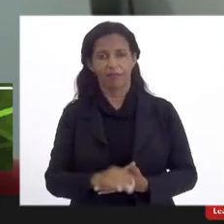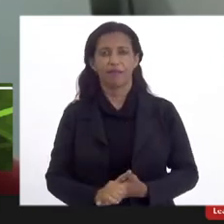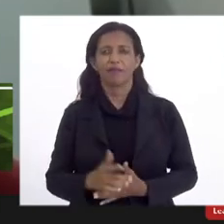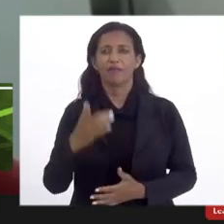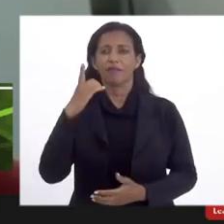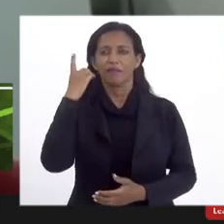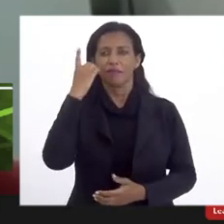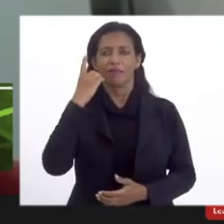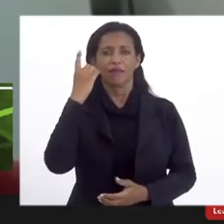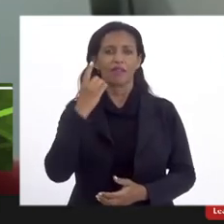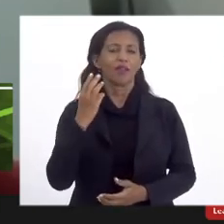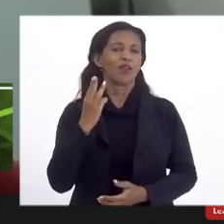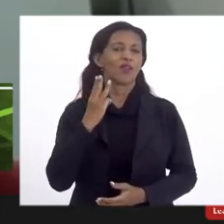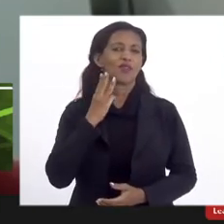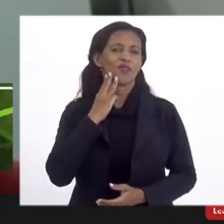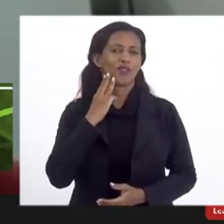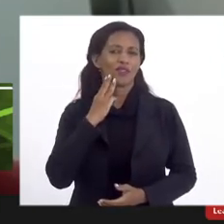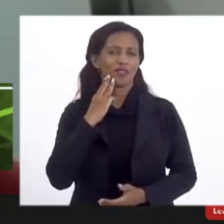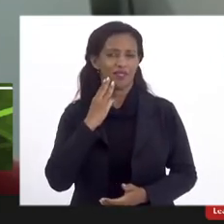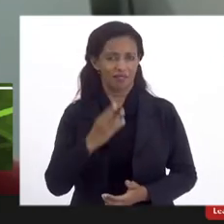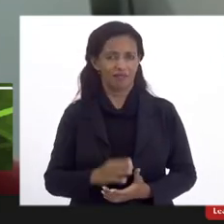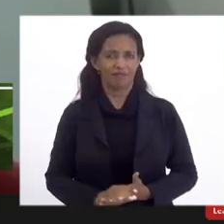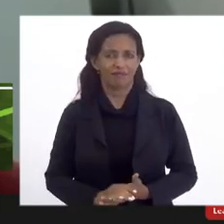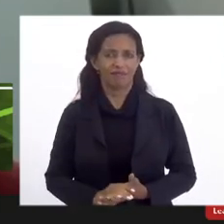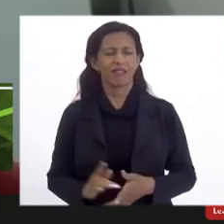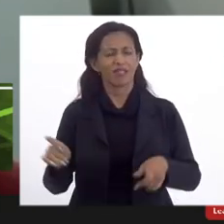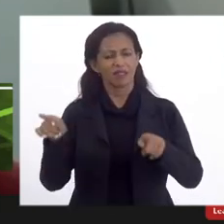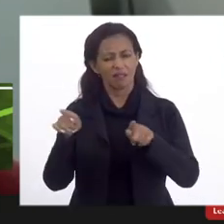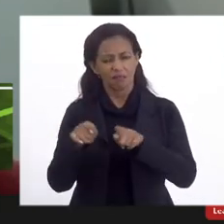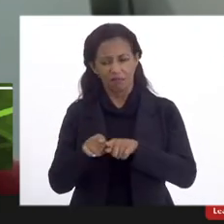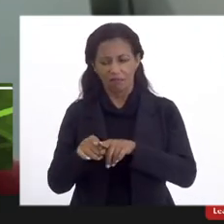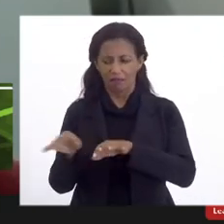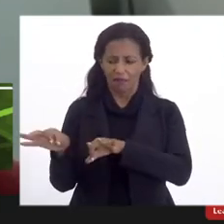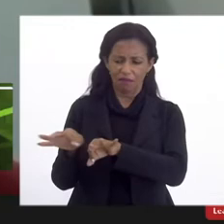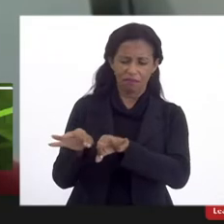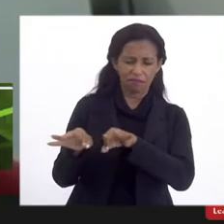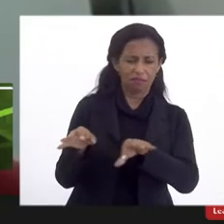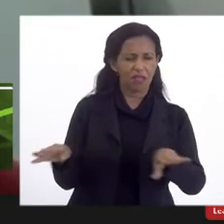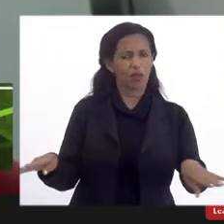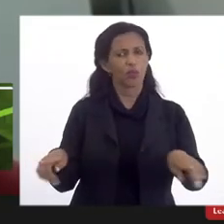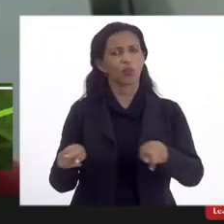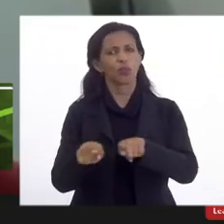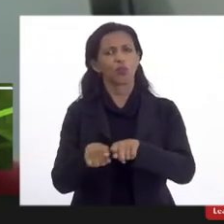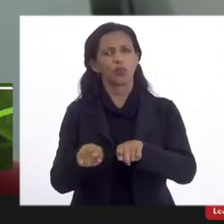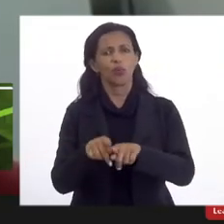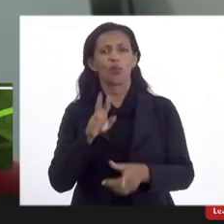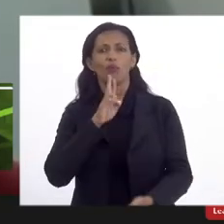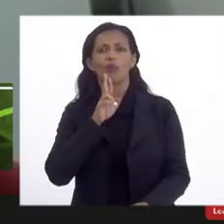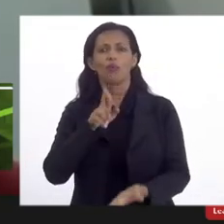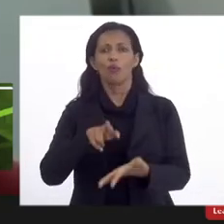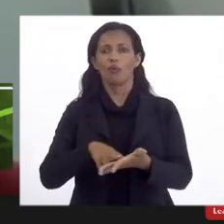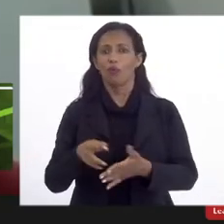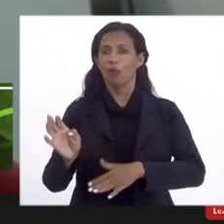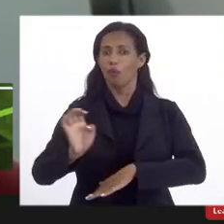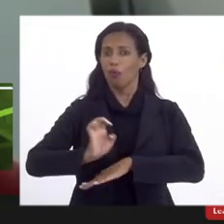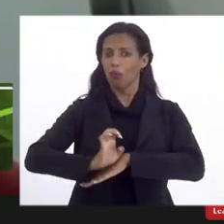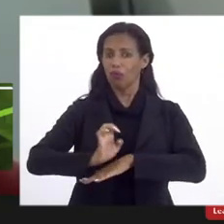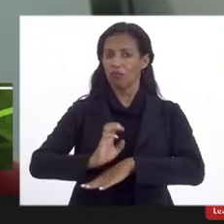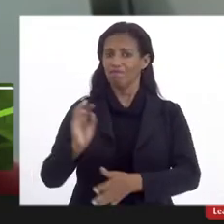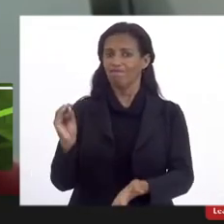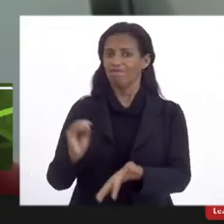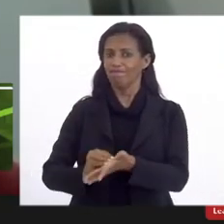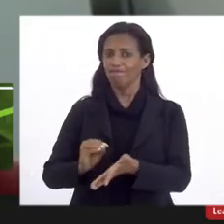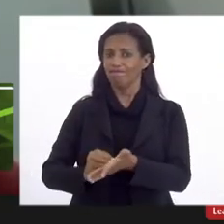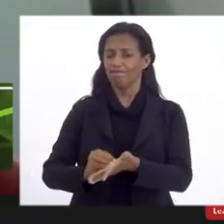deputado Valdeque Carneiro, que, da mesma maneira, embora reconheça que o Estado negligenciou